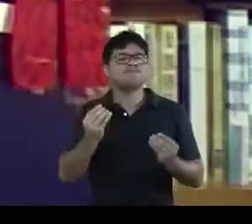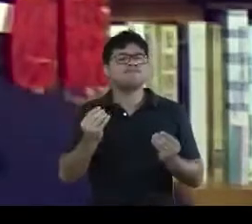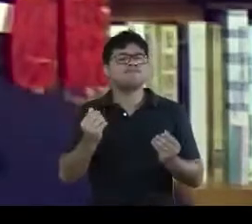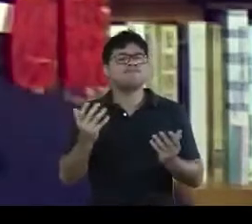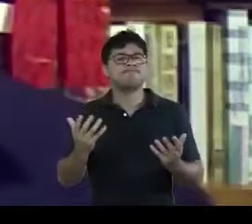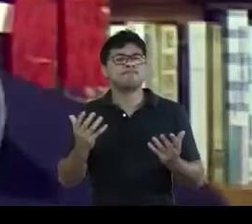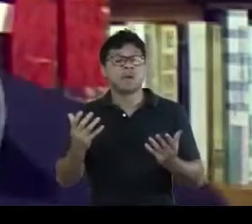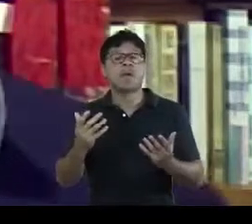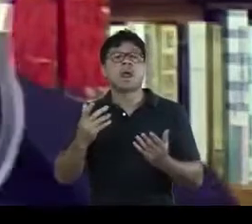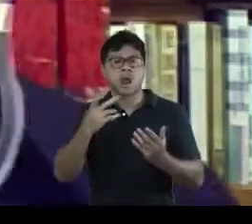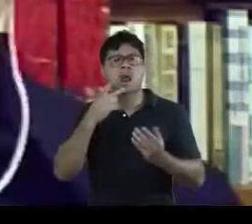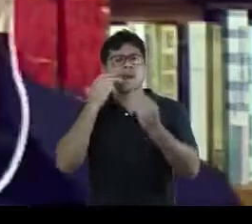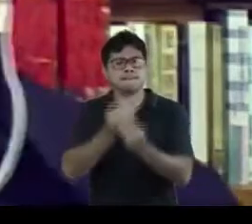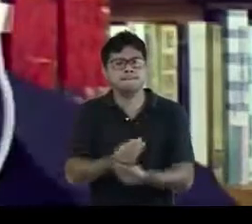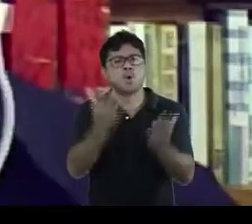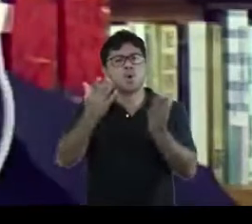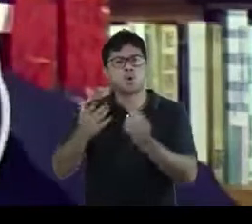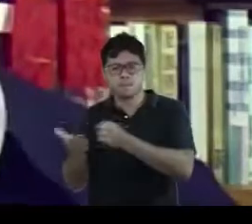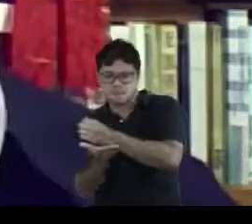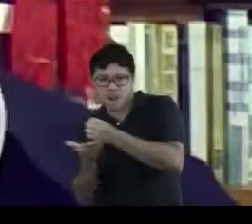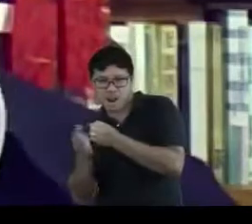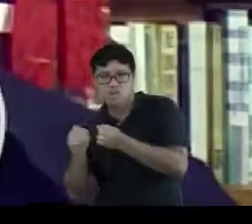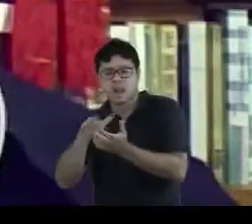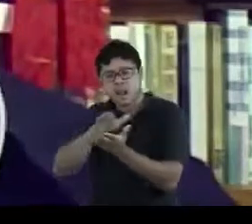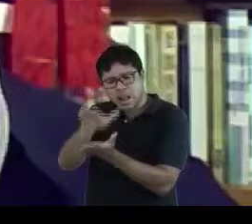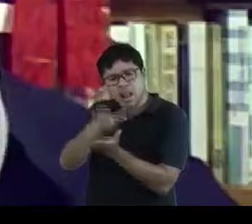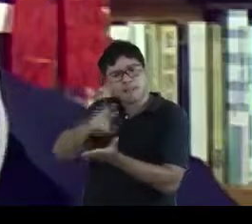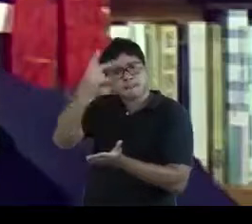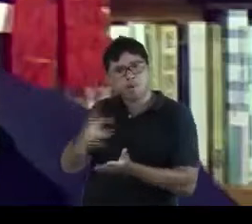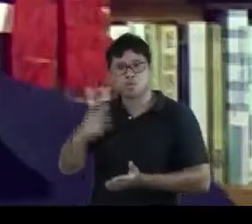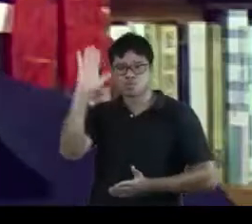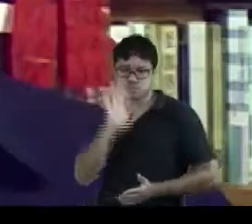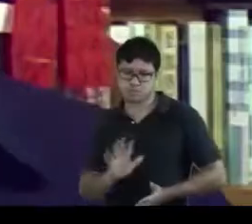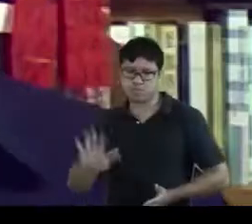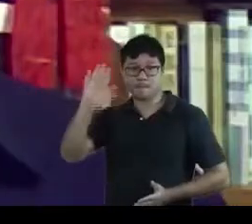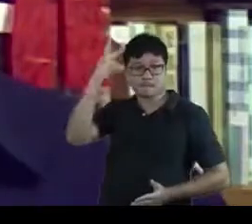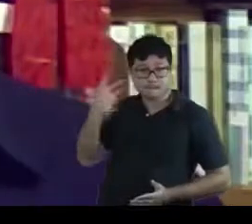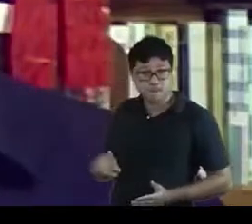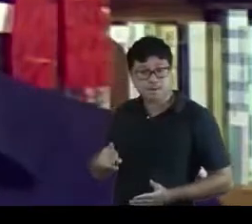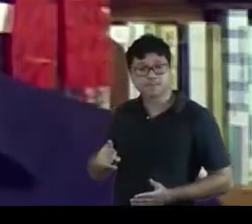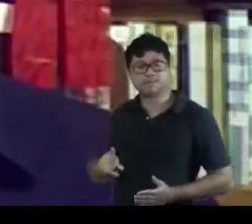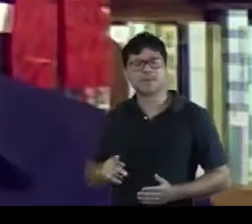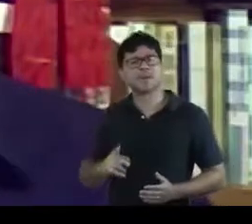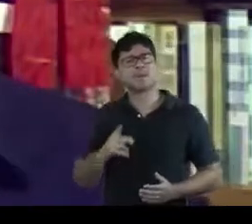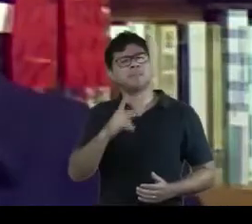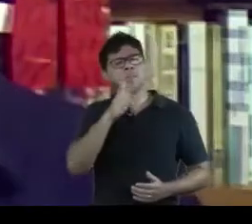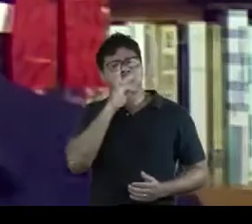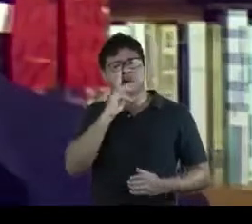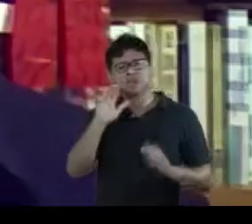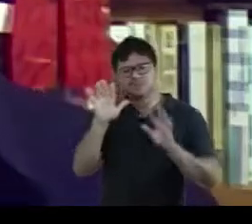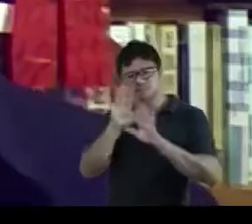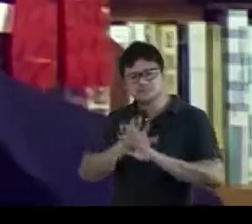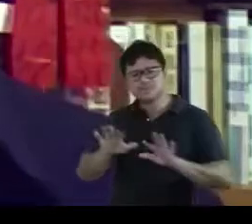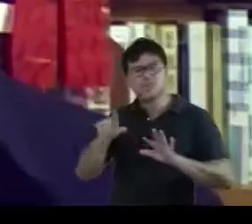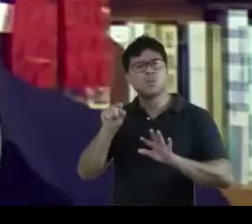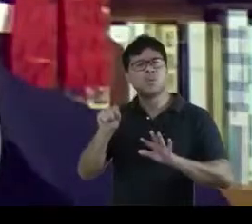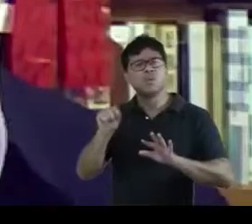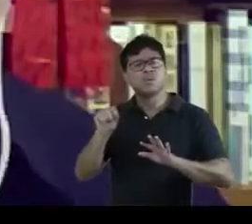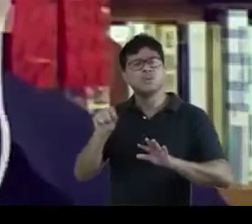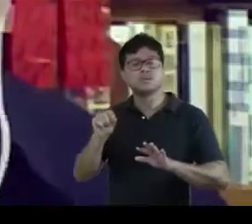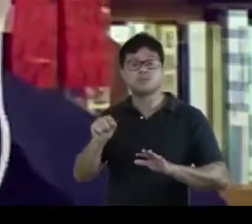procuravam lançar as bases para a edição nacional. Mas o que me pareceu mais